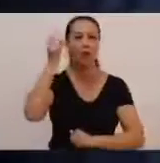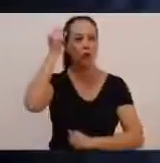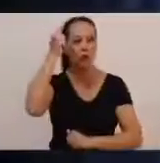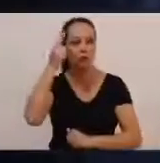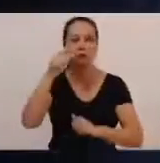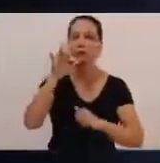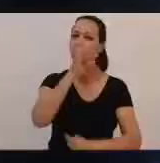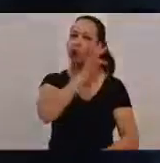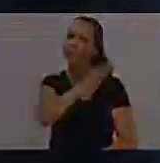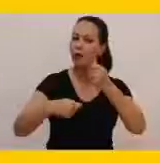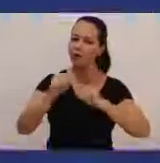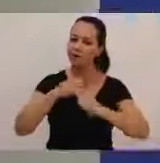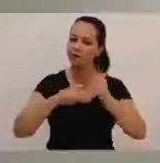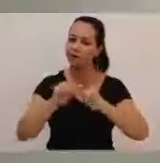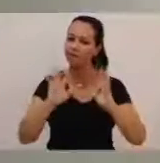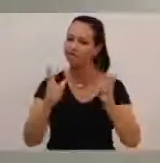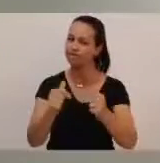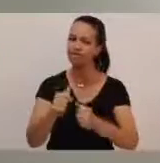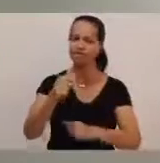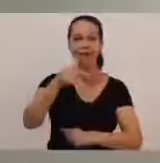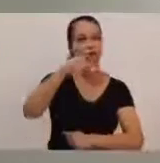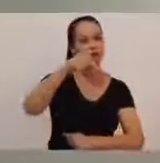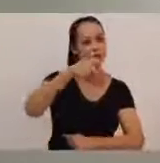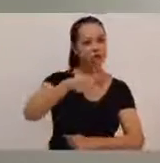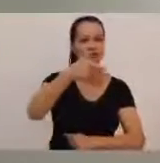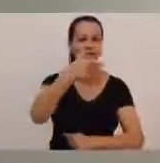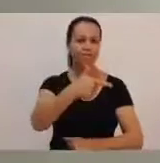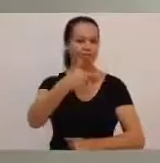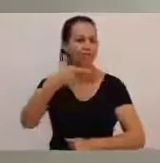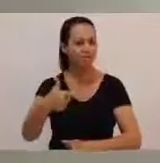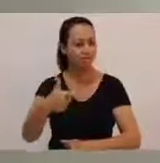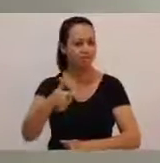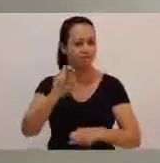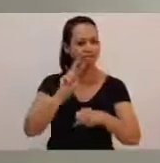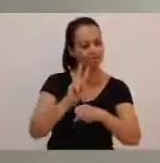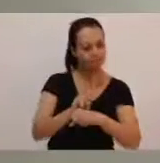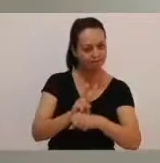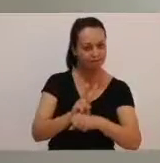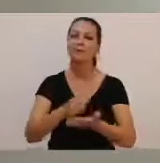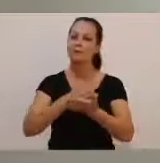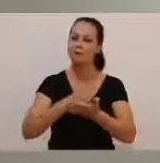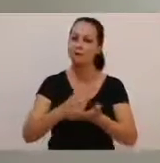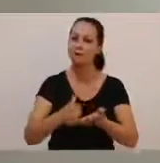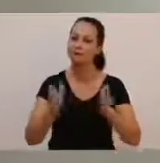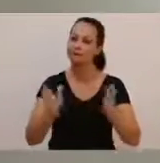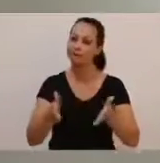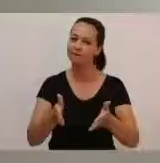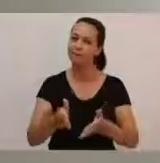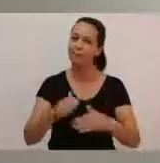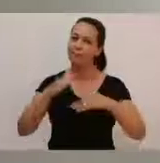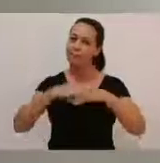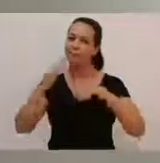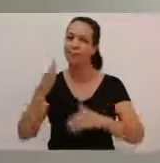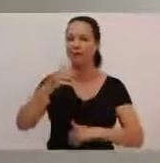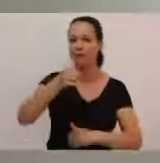administração em geral. São 722 vagas para chamamento imediato,